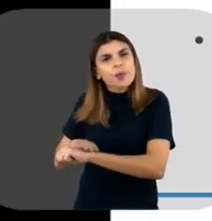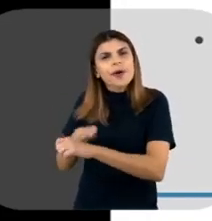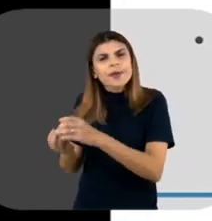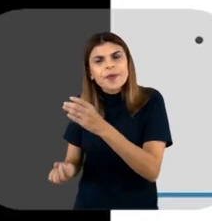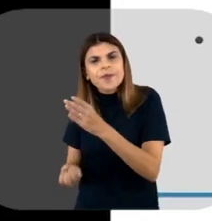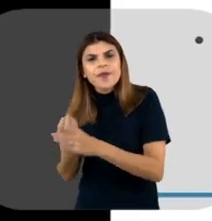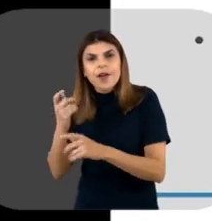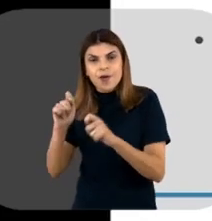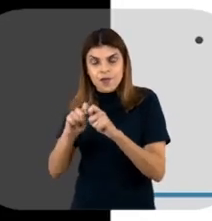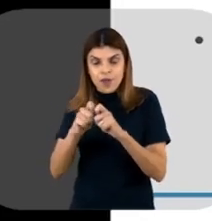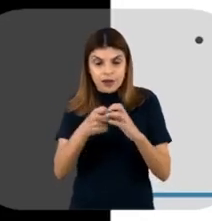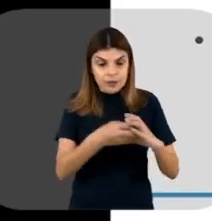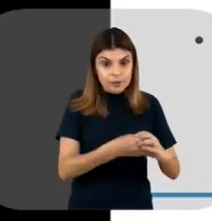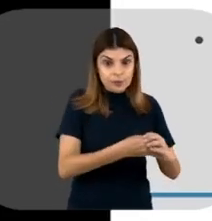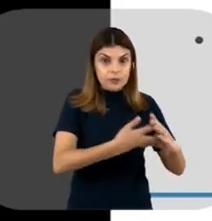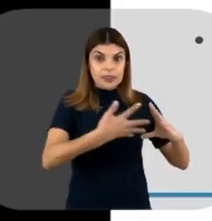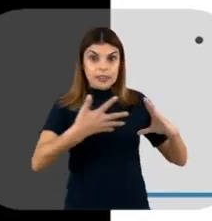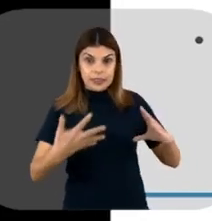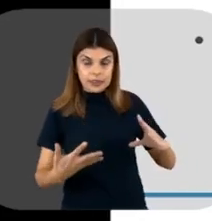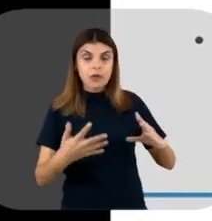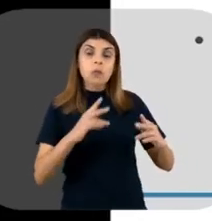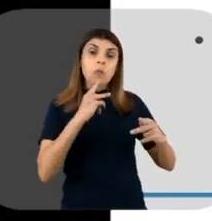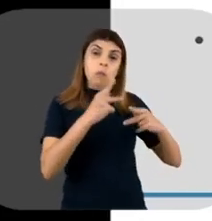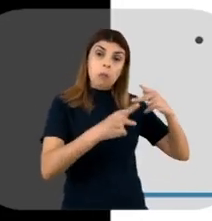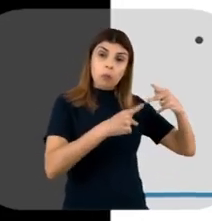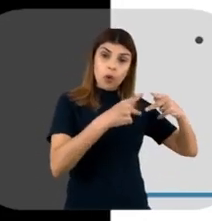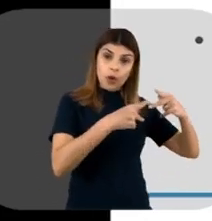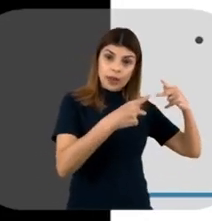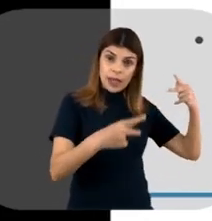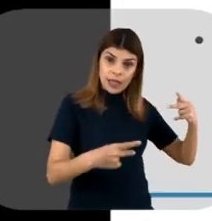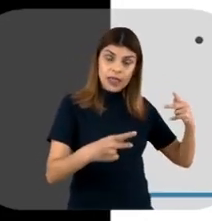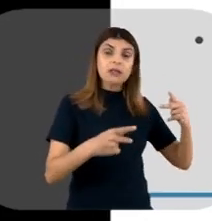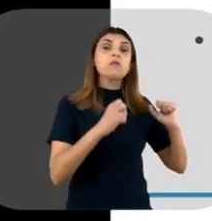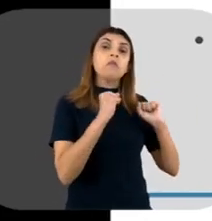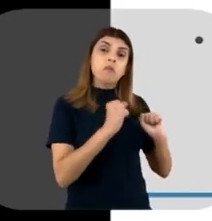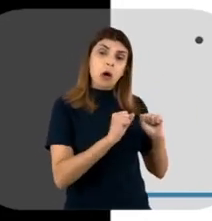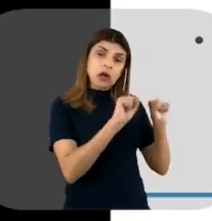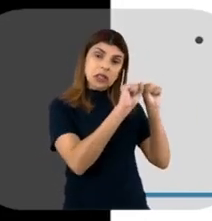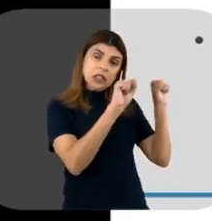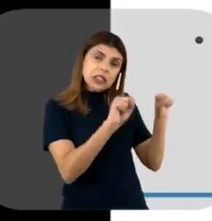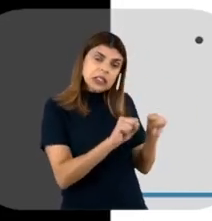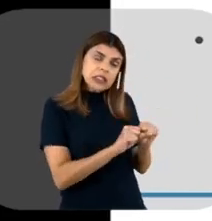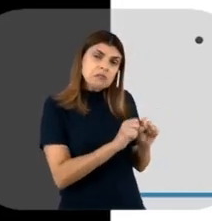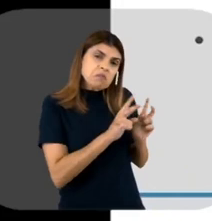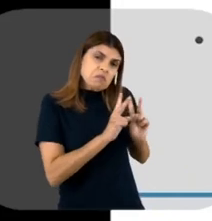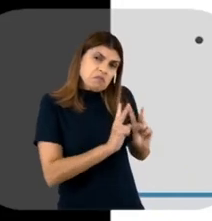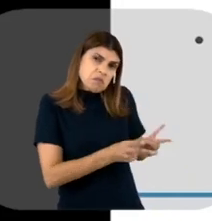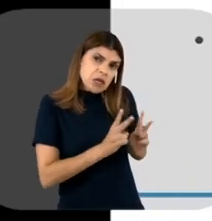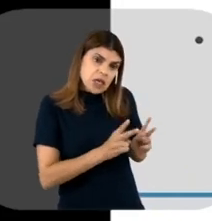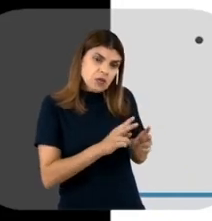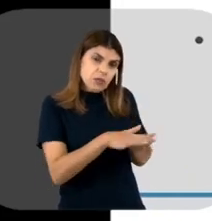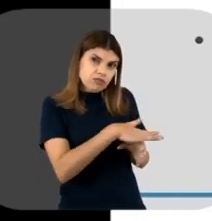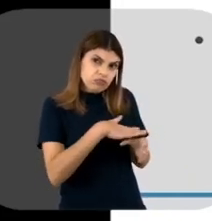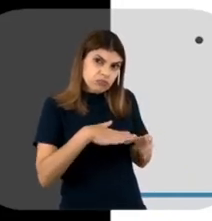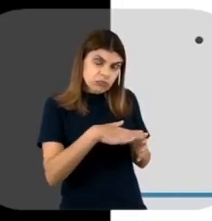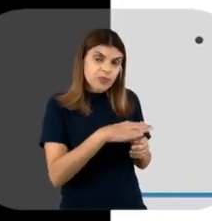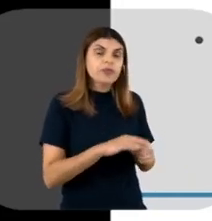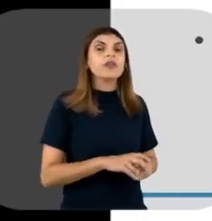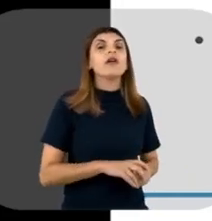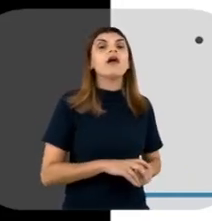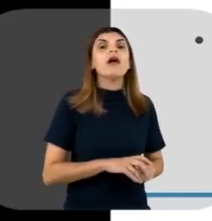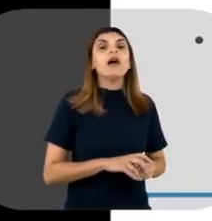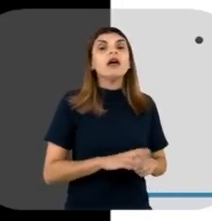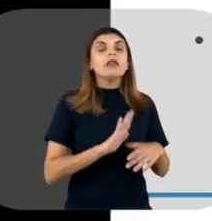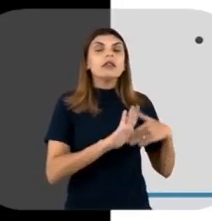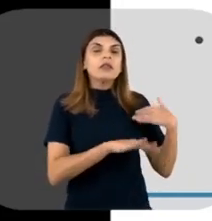da expressão, né? Ou são proteínas que são constitutivas daquele sistema em questão. E,